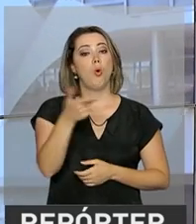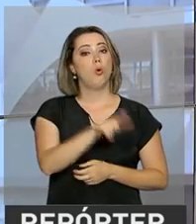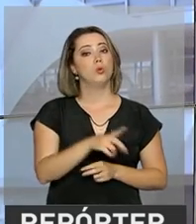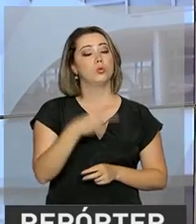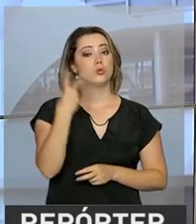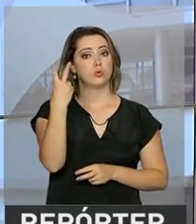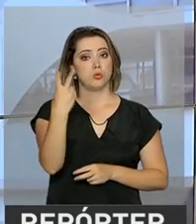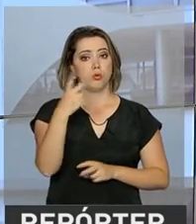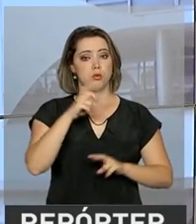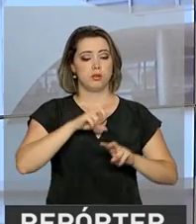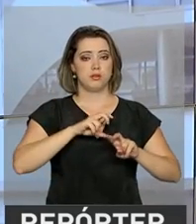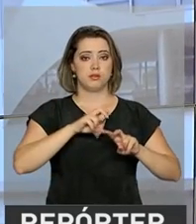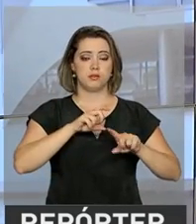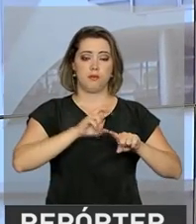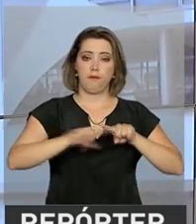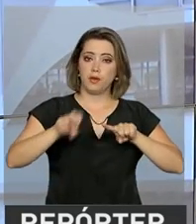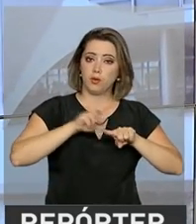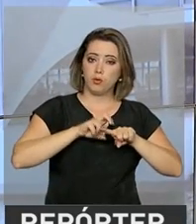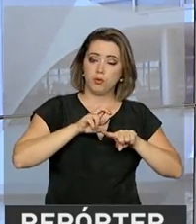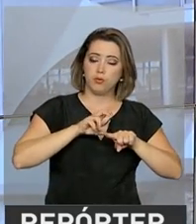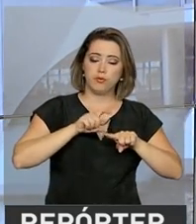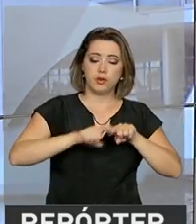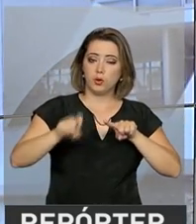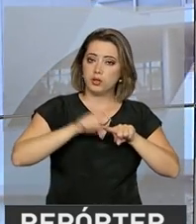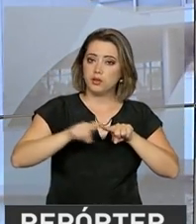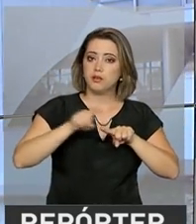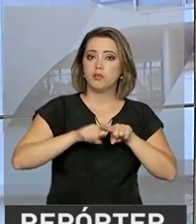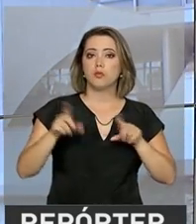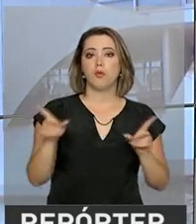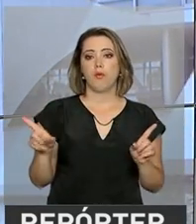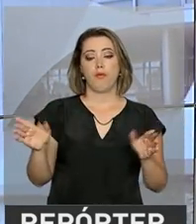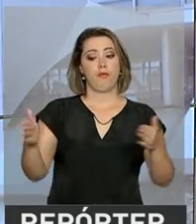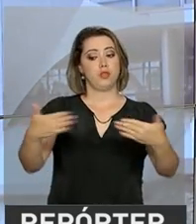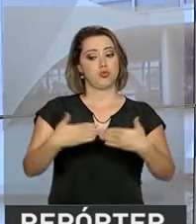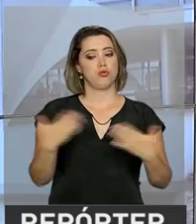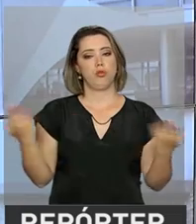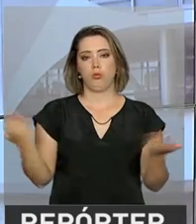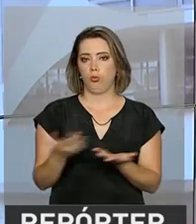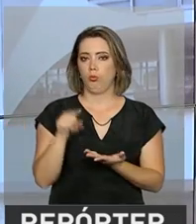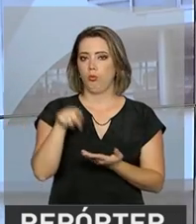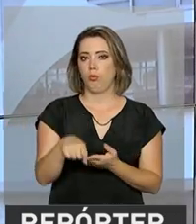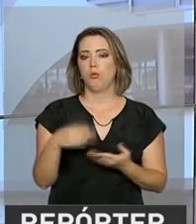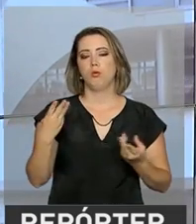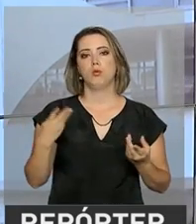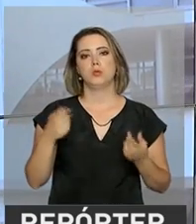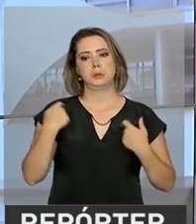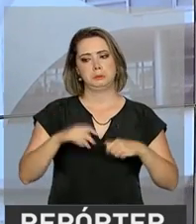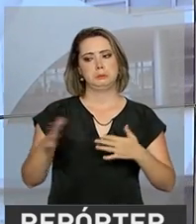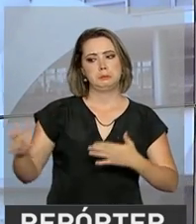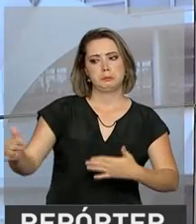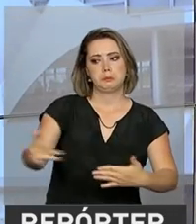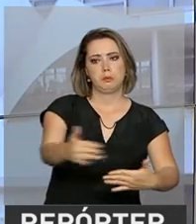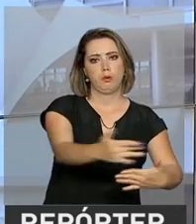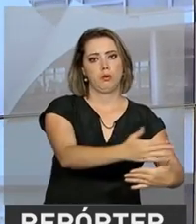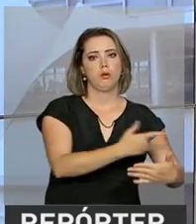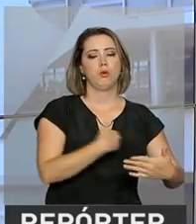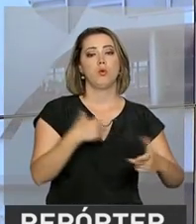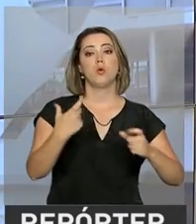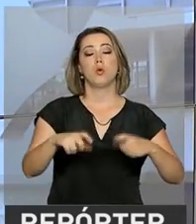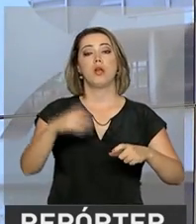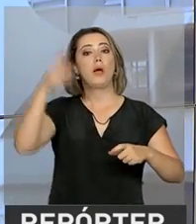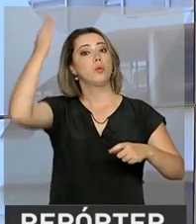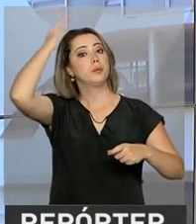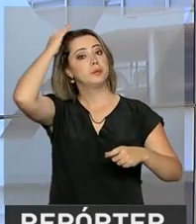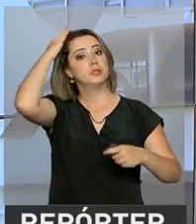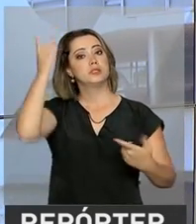interditados hoje pelo Ministério da Agricultura. As unidades ficam no Paraná e terão de recolher as mercadorias. No total, o